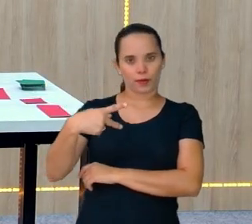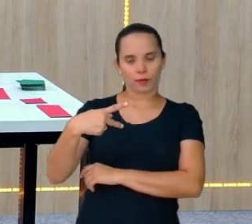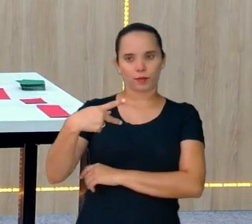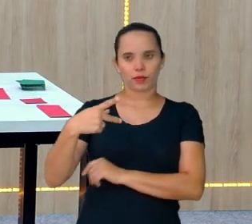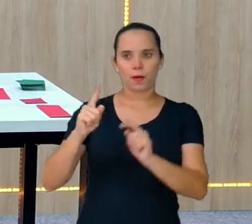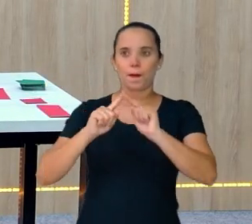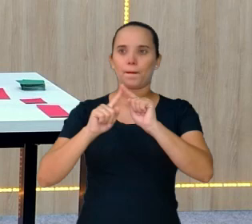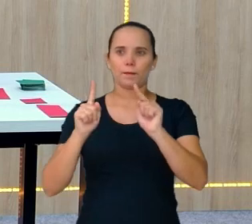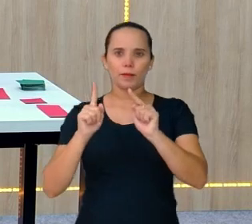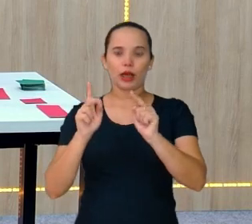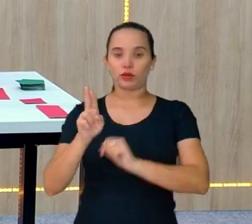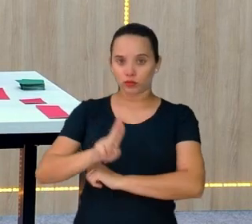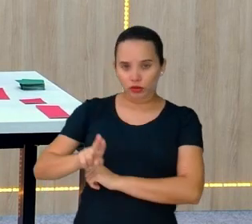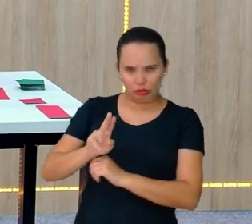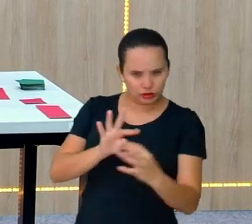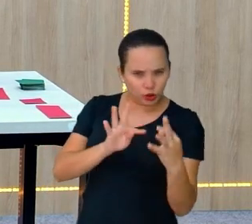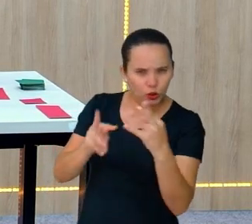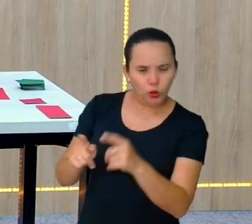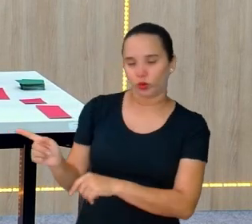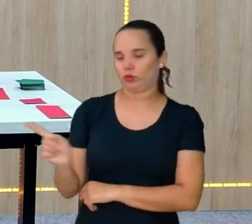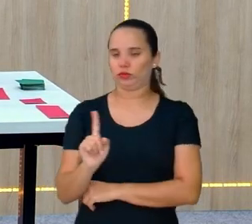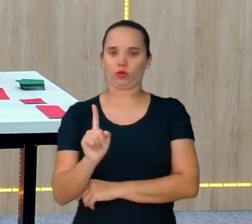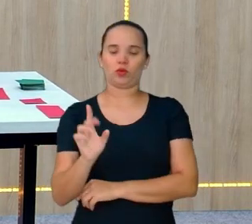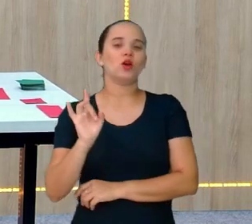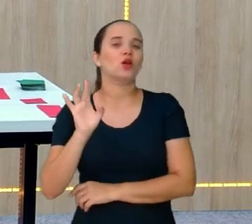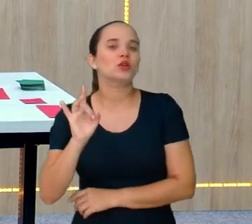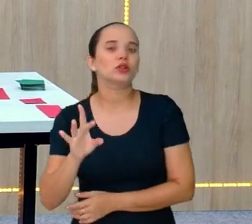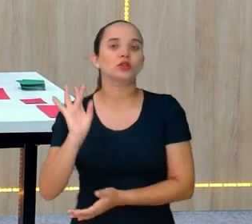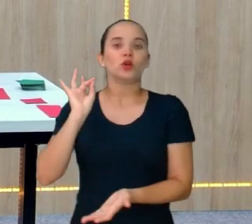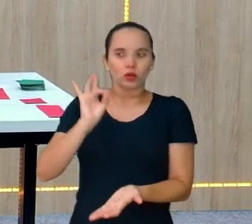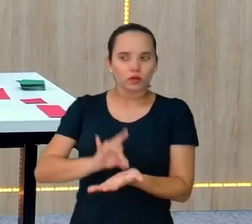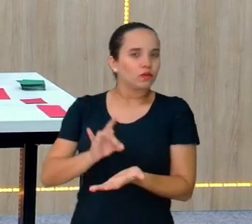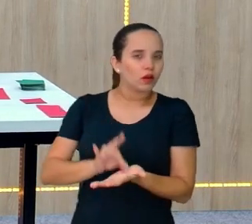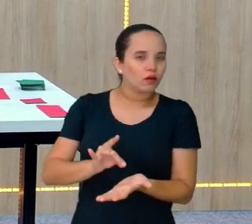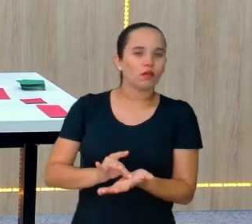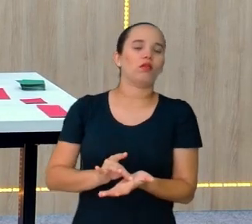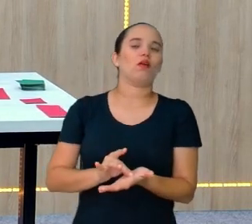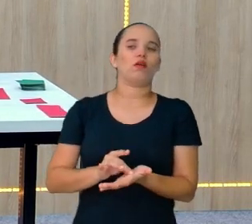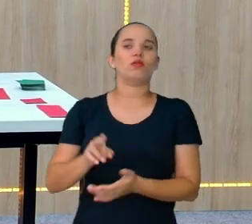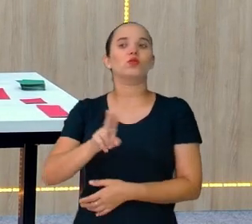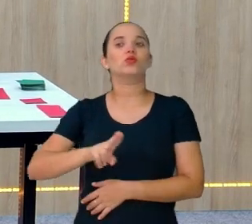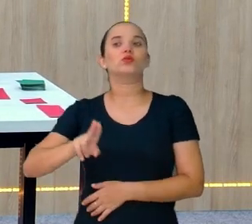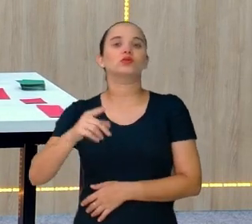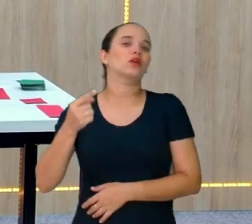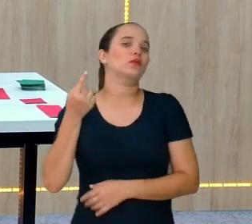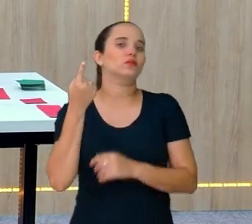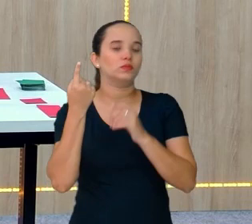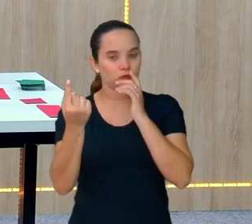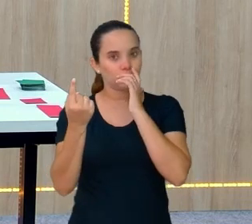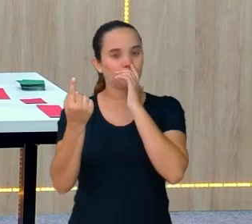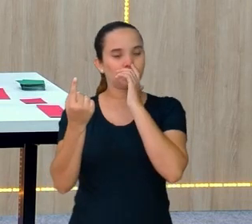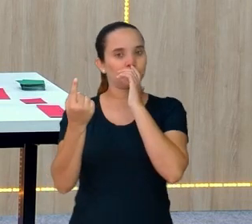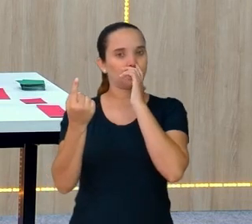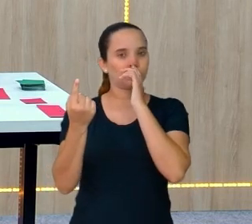Não. Eu vou, na verdade, usar basicamente uma única